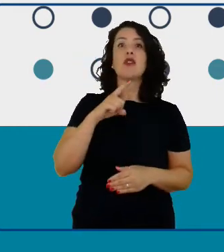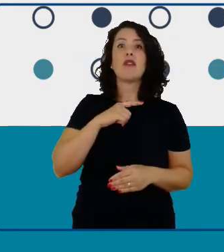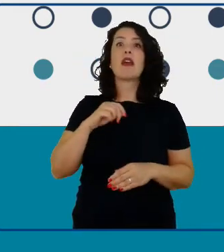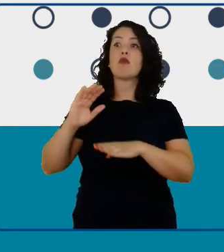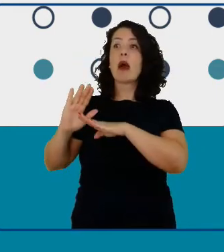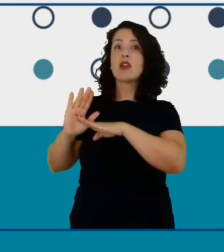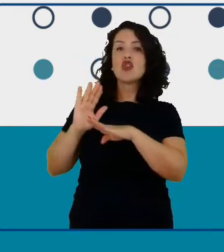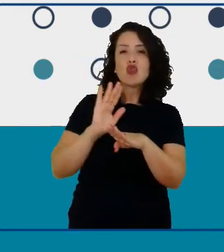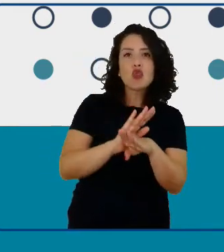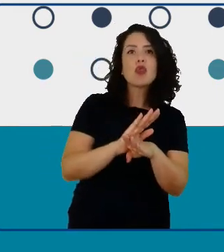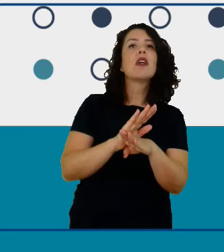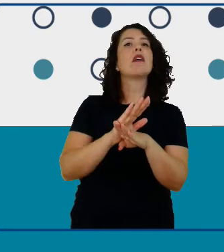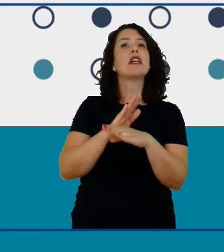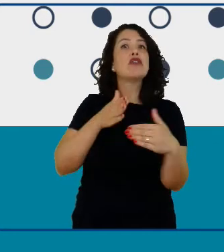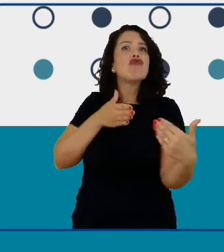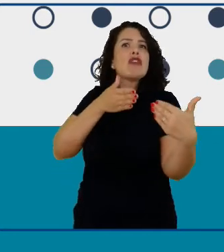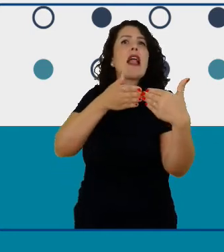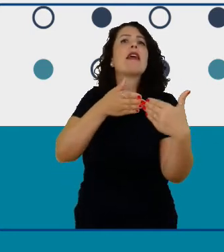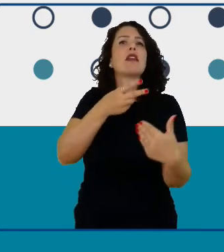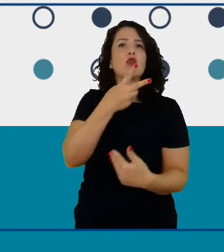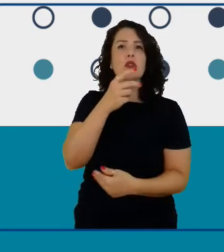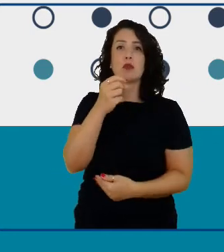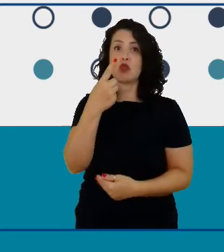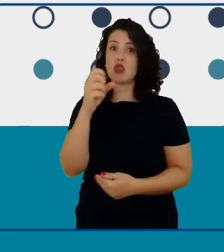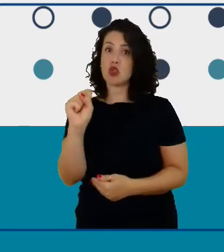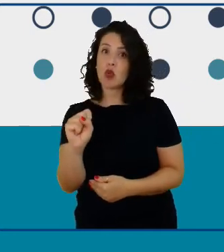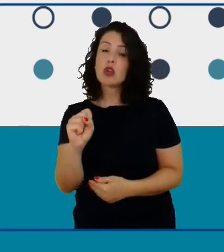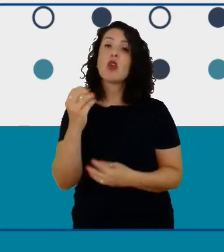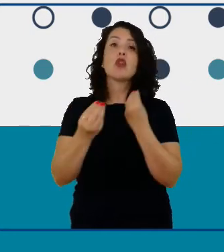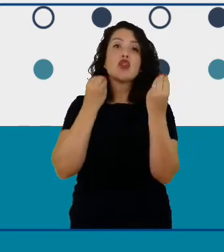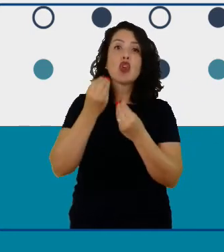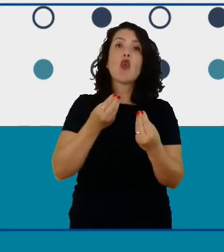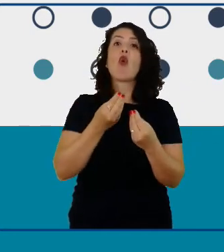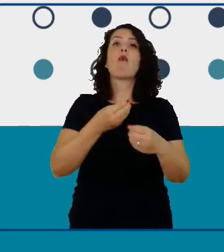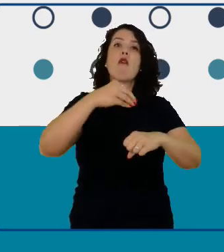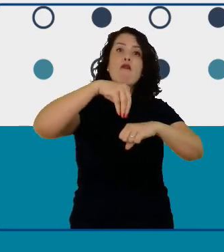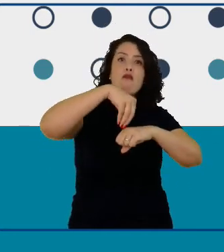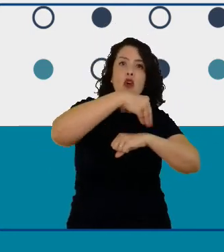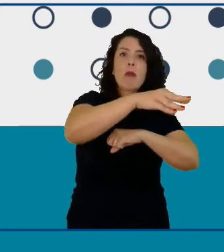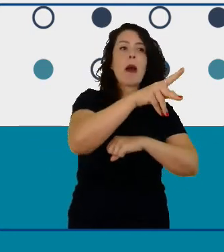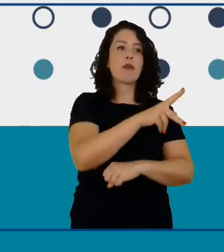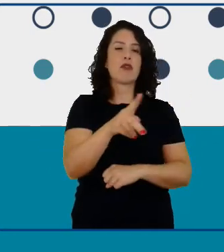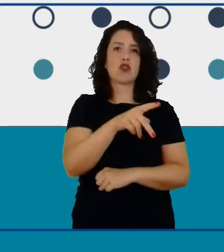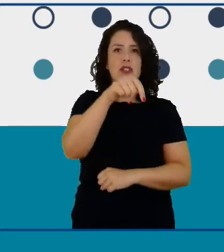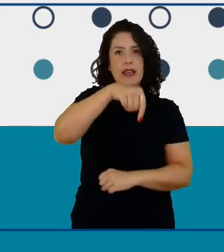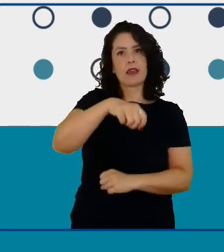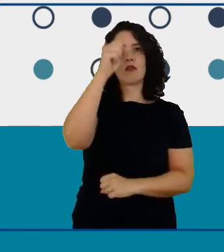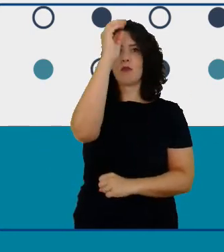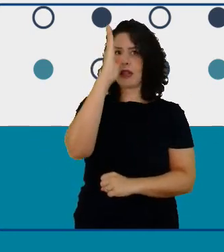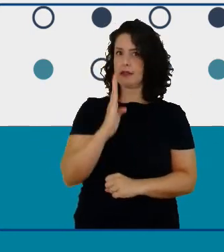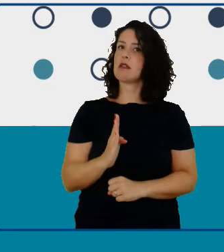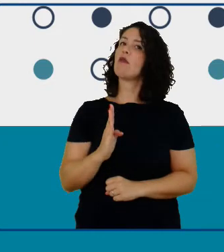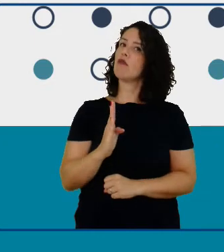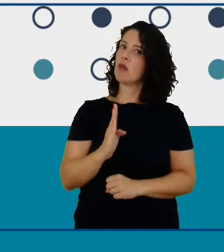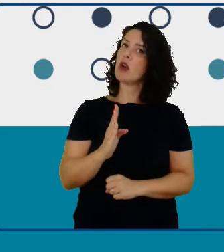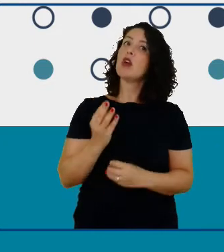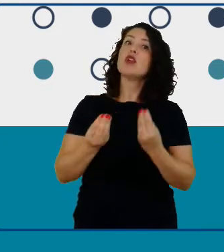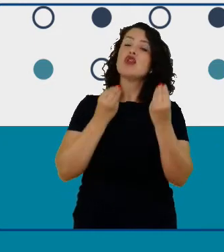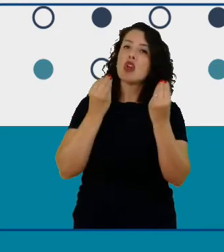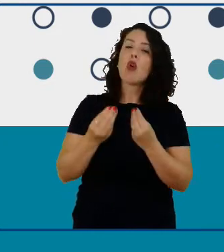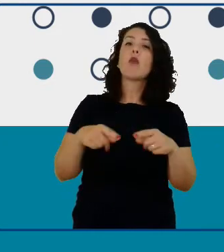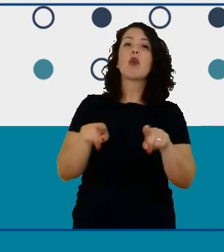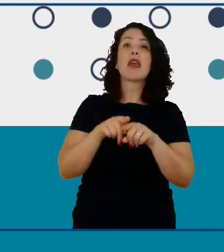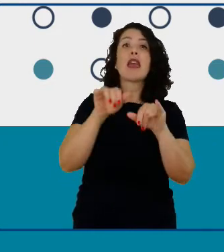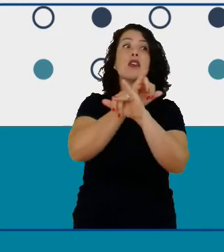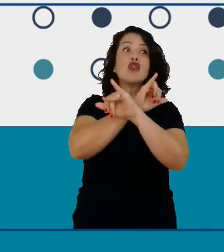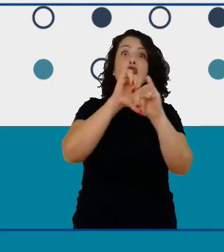2018 numa iniciativa para formar professores aqui no Brasil para divulgação científica né